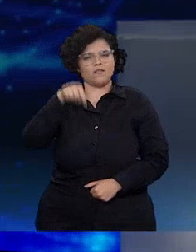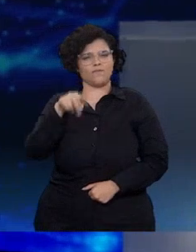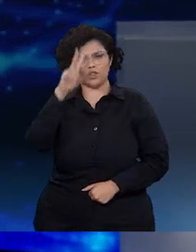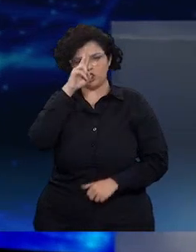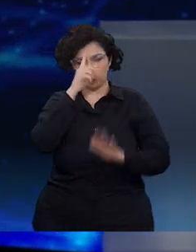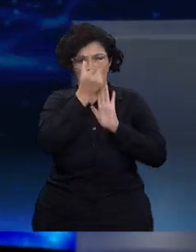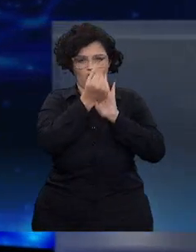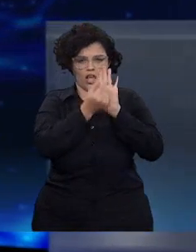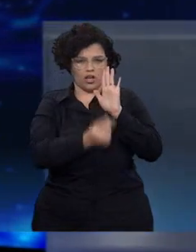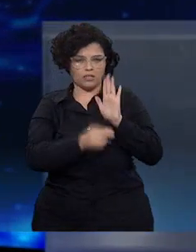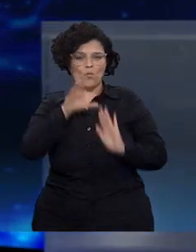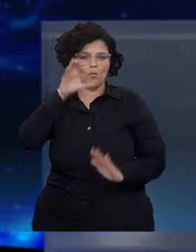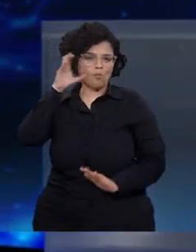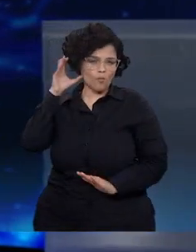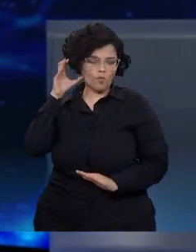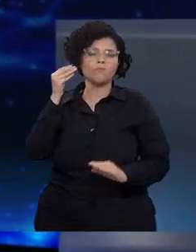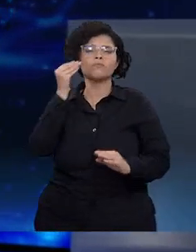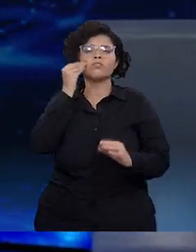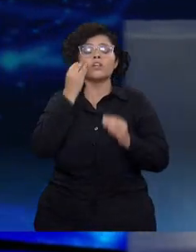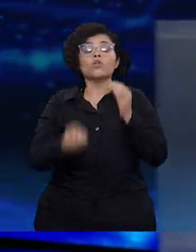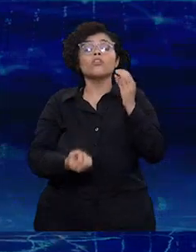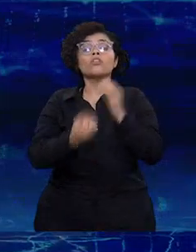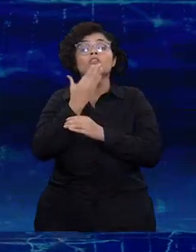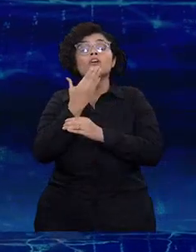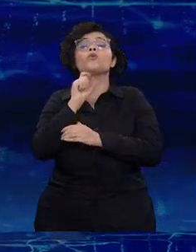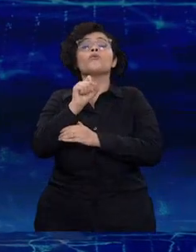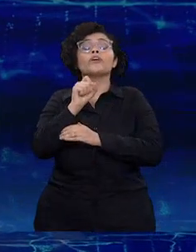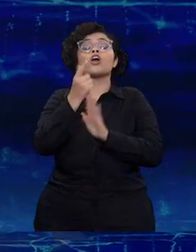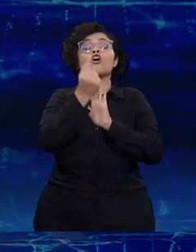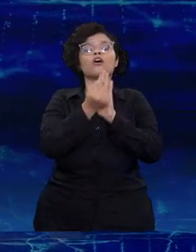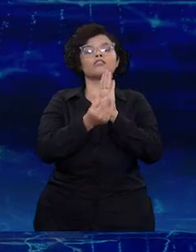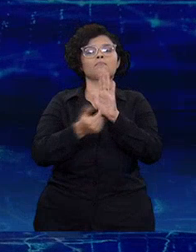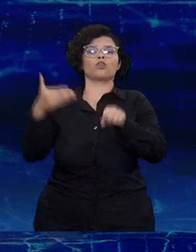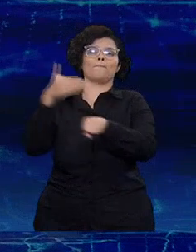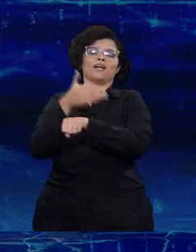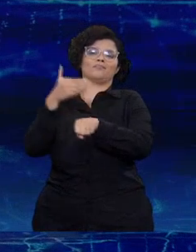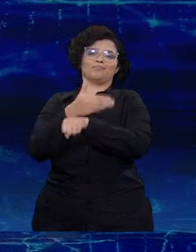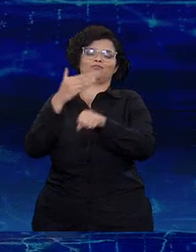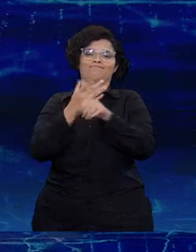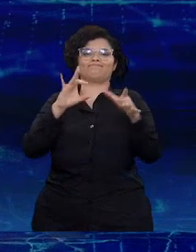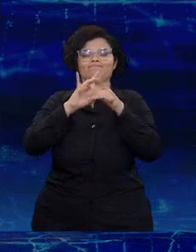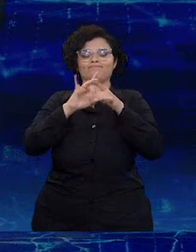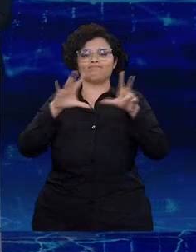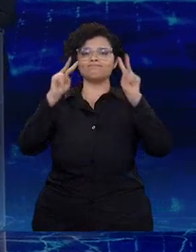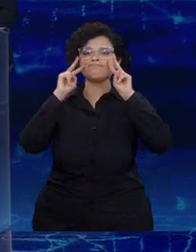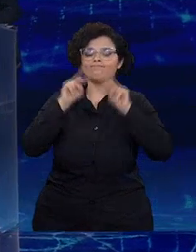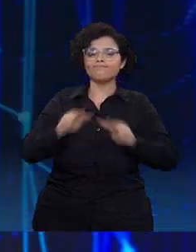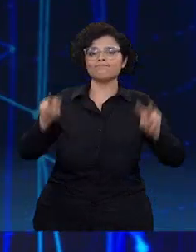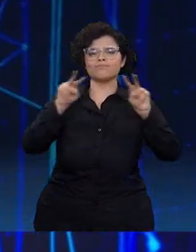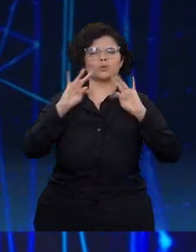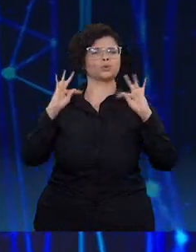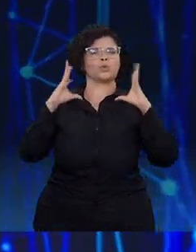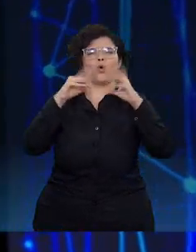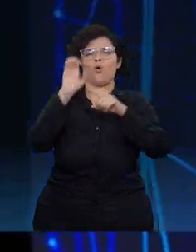orçamento secreto. Eu vou tentar criar um orçamento participativo, que foi uma coisa que nós criamos nos estados brasileiros.